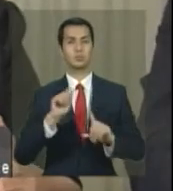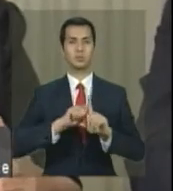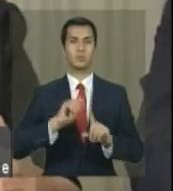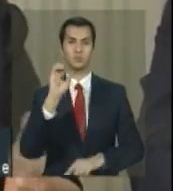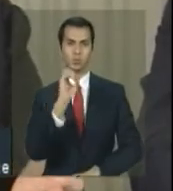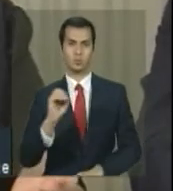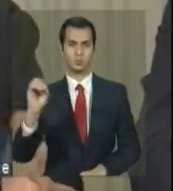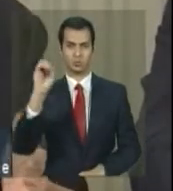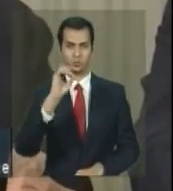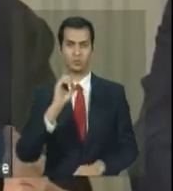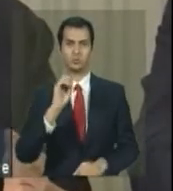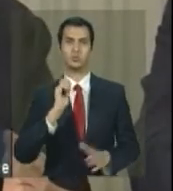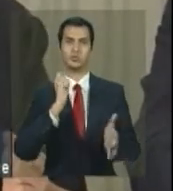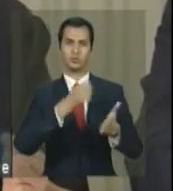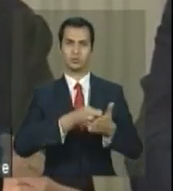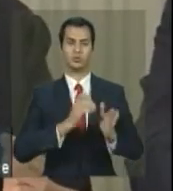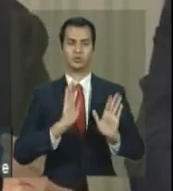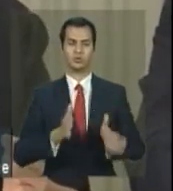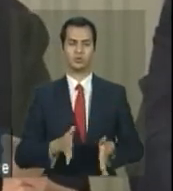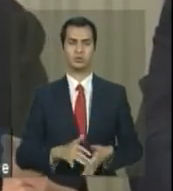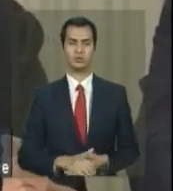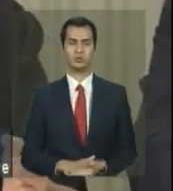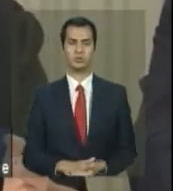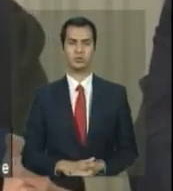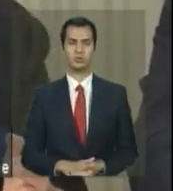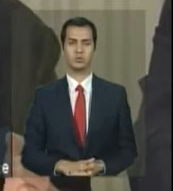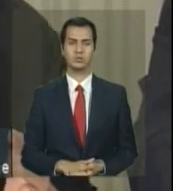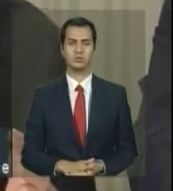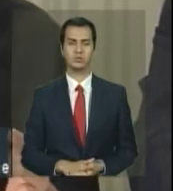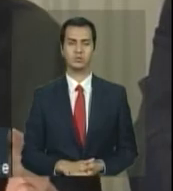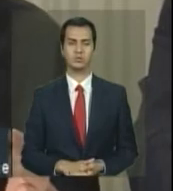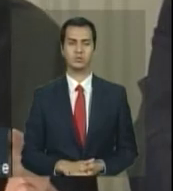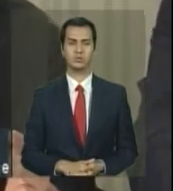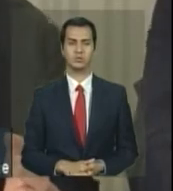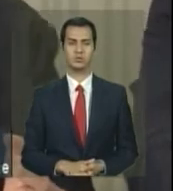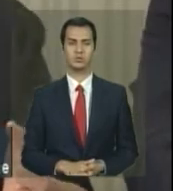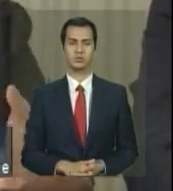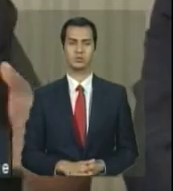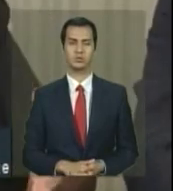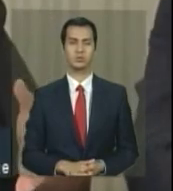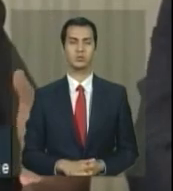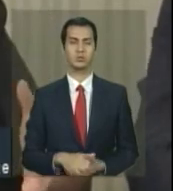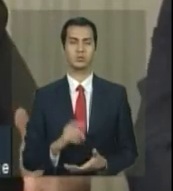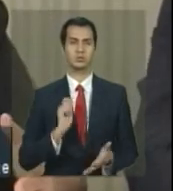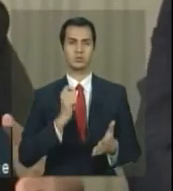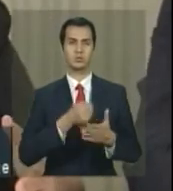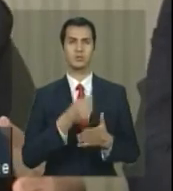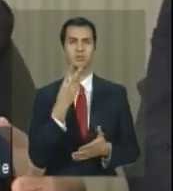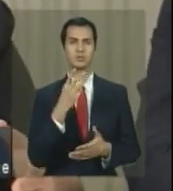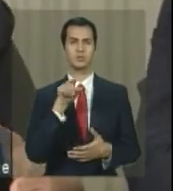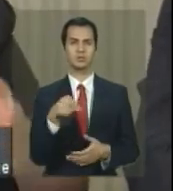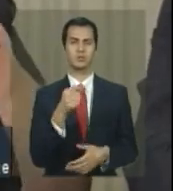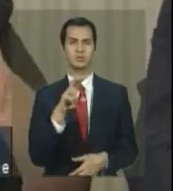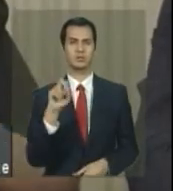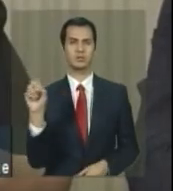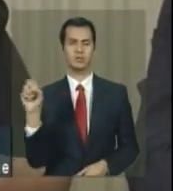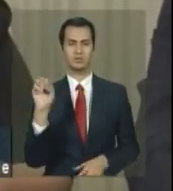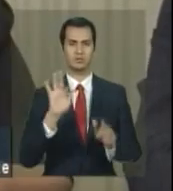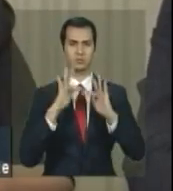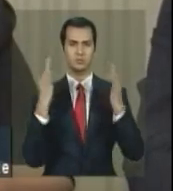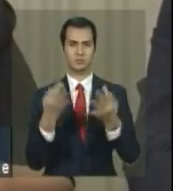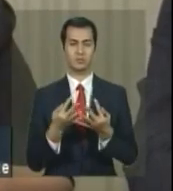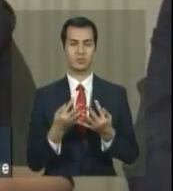pagou 3 mil... Não posso até te passar o dado direitinho, vou falar de cabeça aqui. 3.500 famílias,